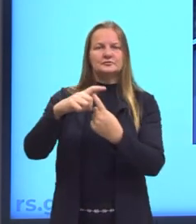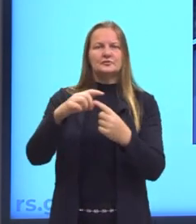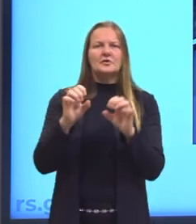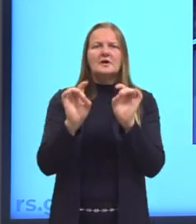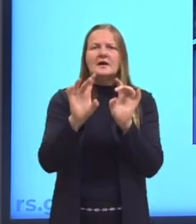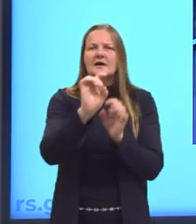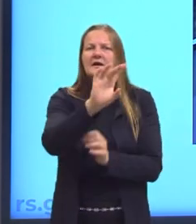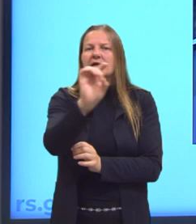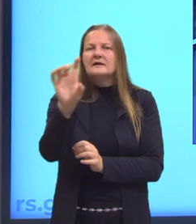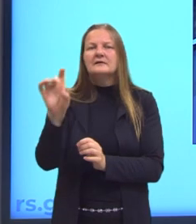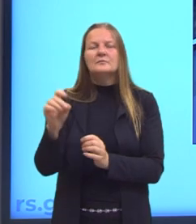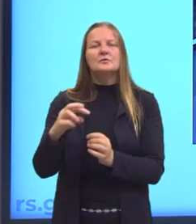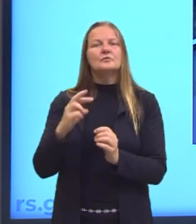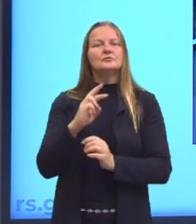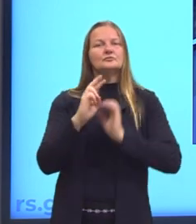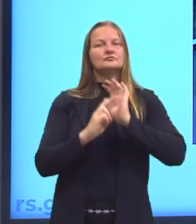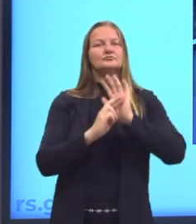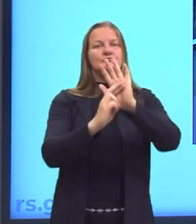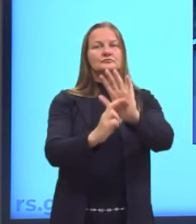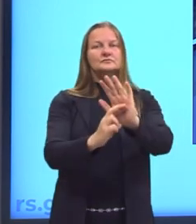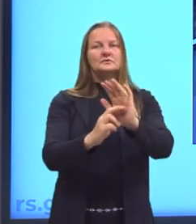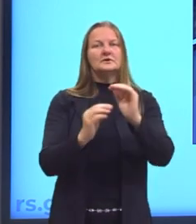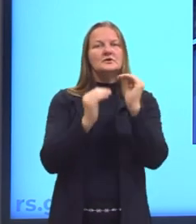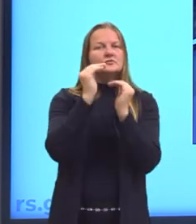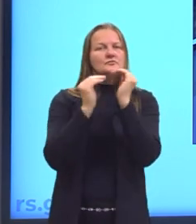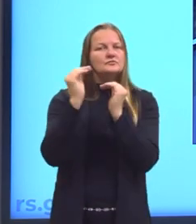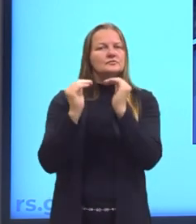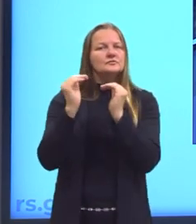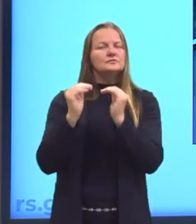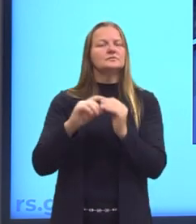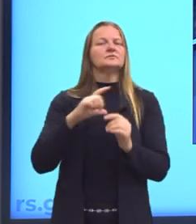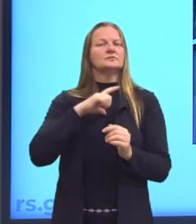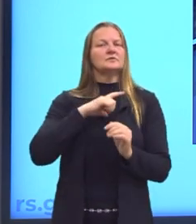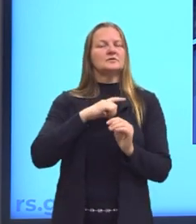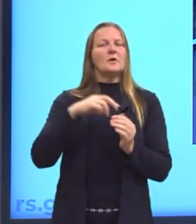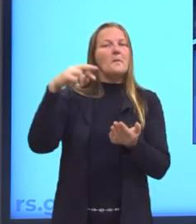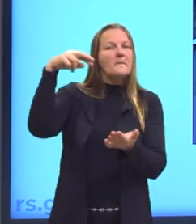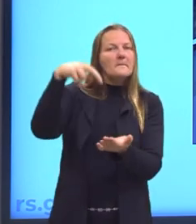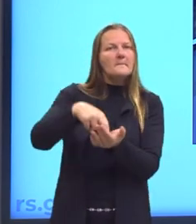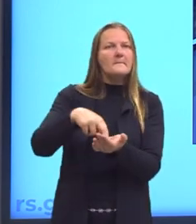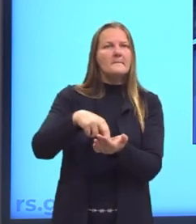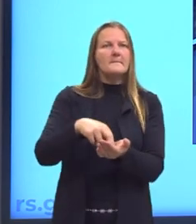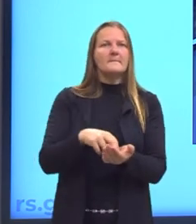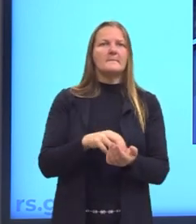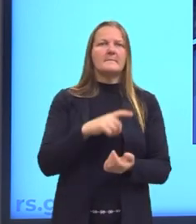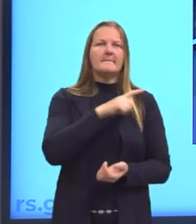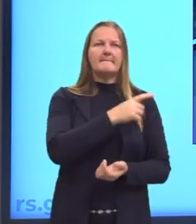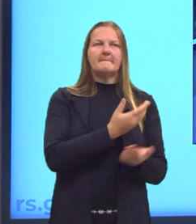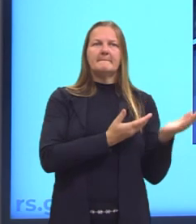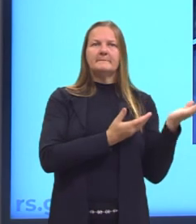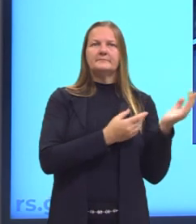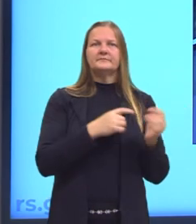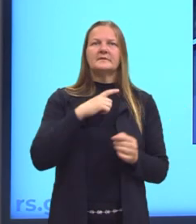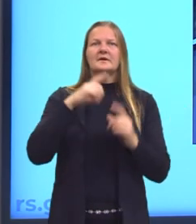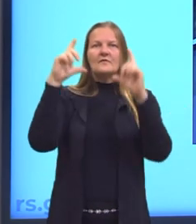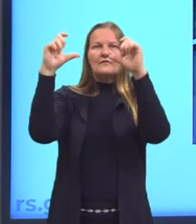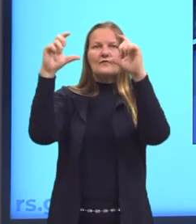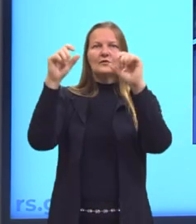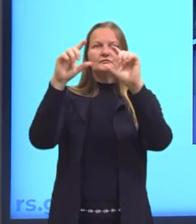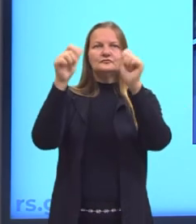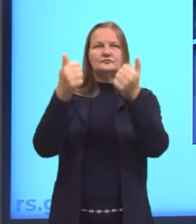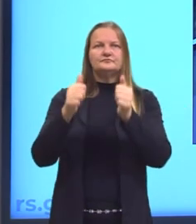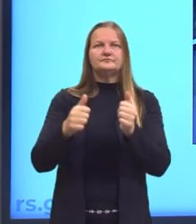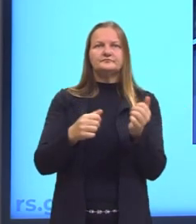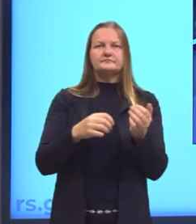cada uma, ela representa ali uma escala, uma proporção da realidade. Então aqui acima nós temos a maquete